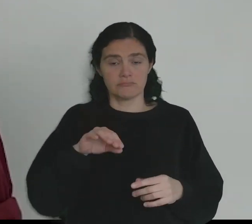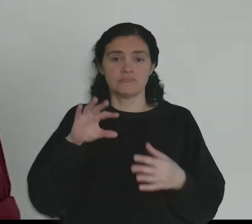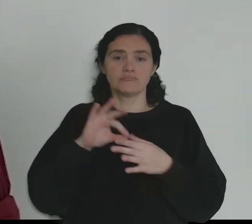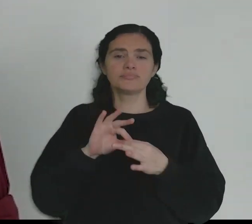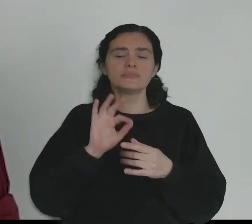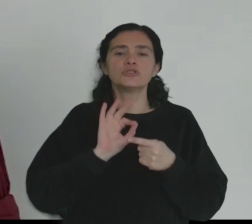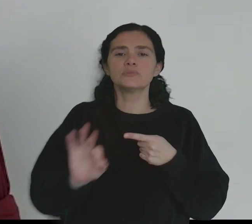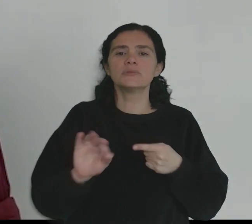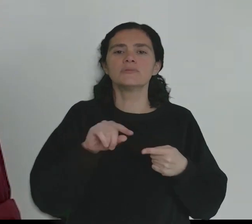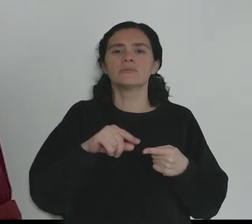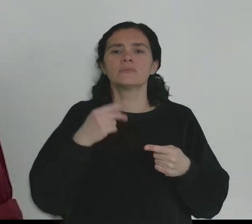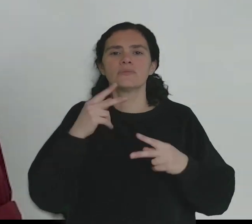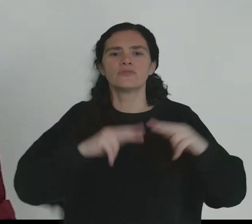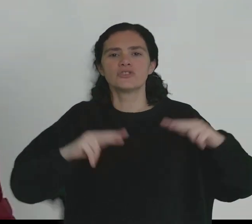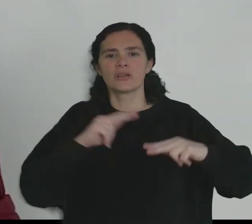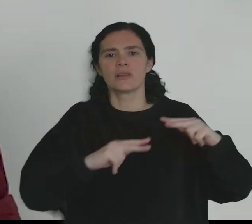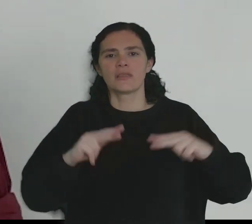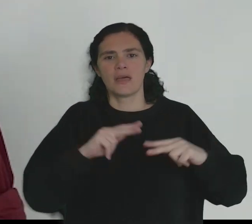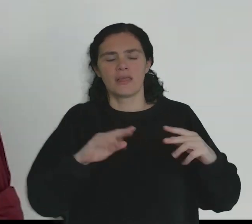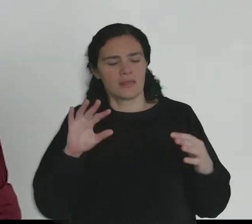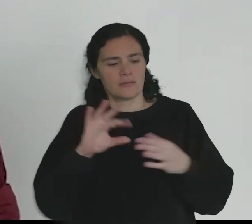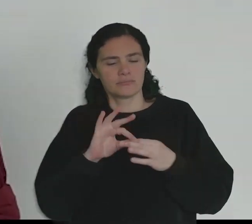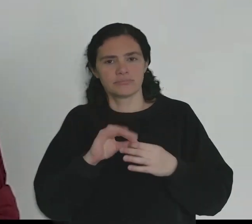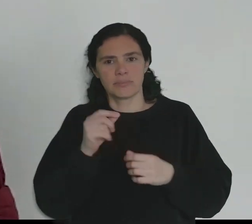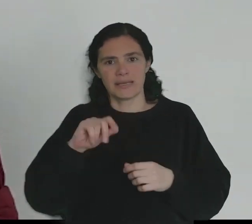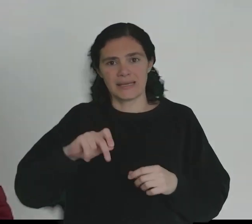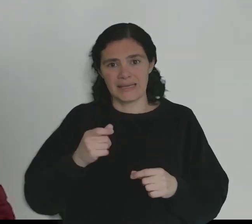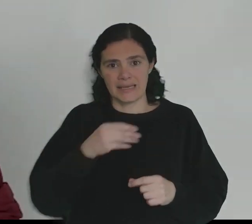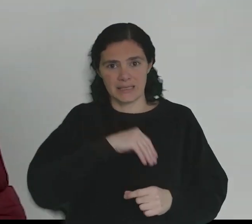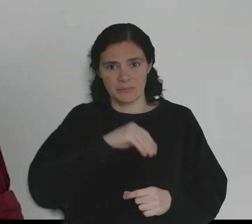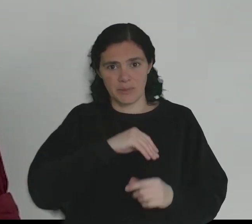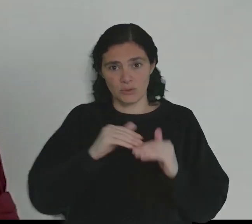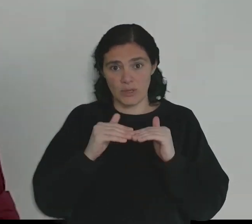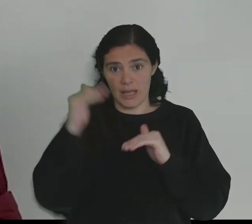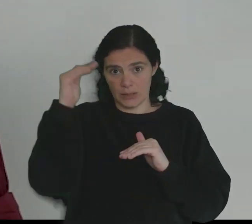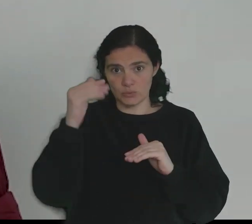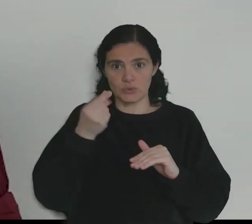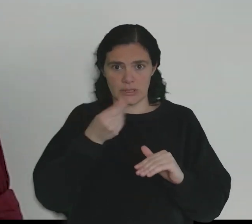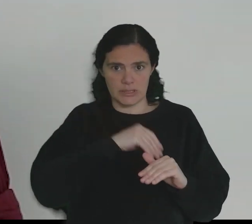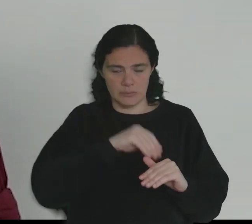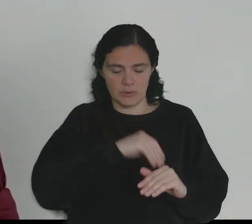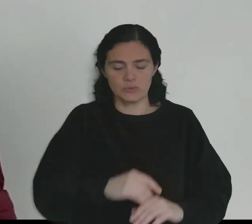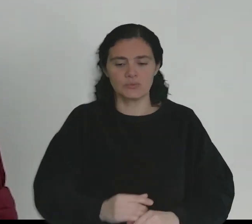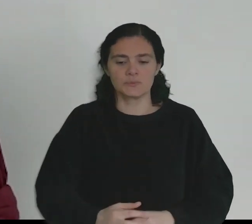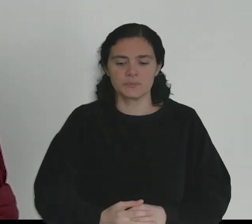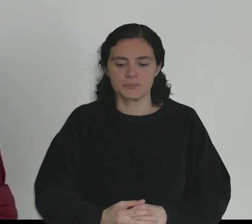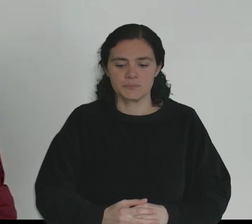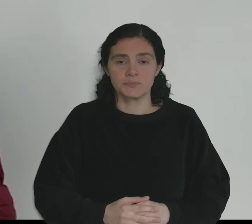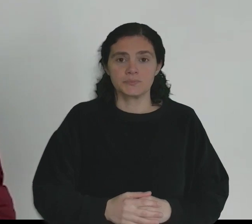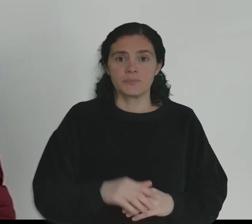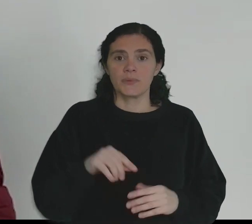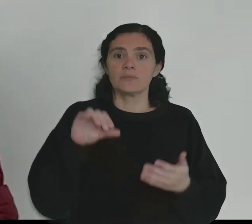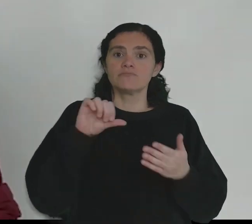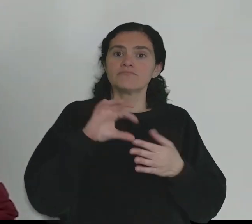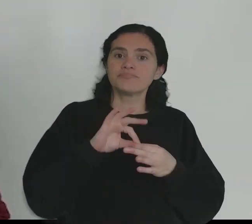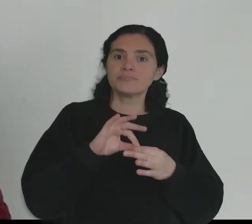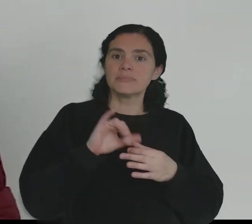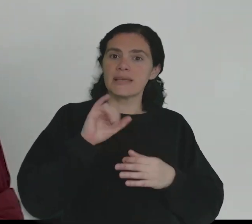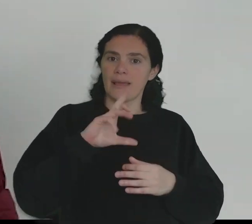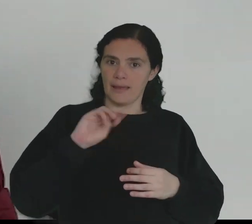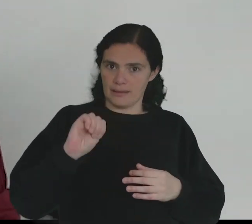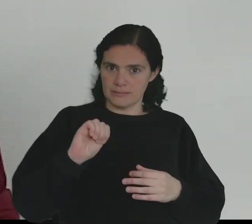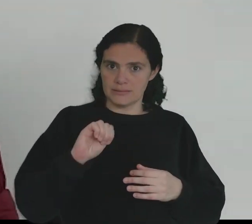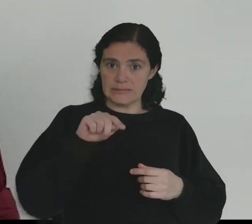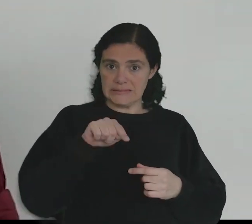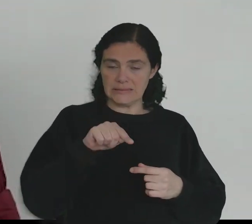hoje é especificamente relacionada com a fiscalidade sobre o rendimento, os altos rendimentos, em sede